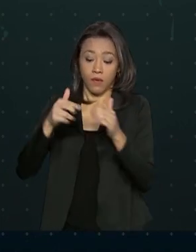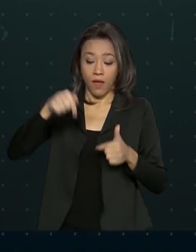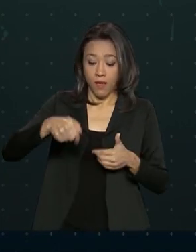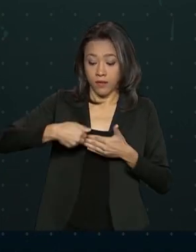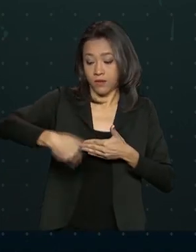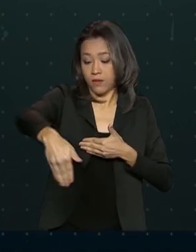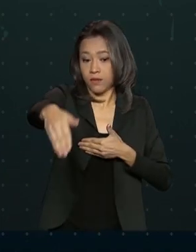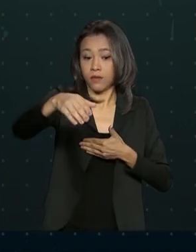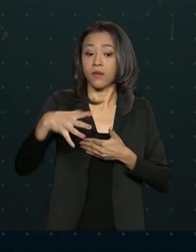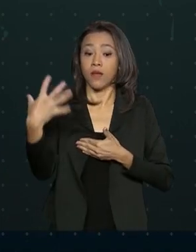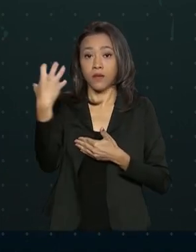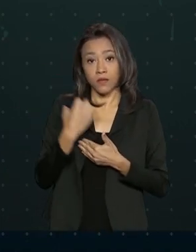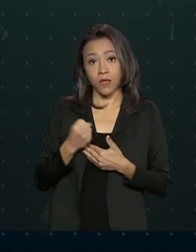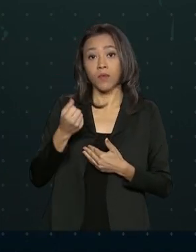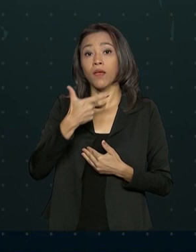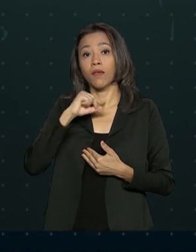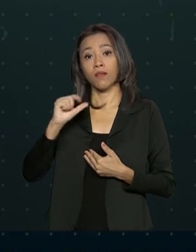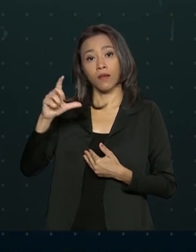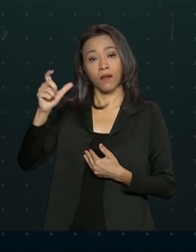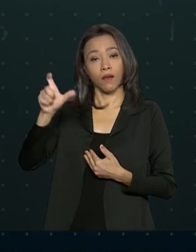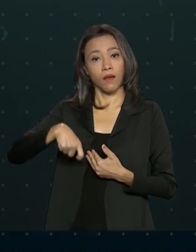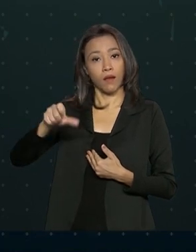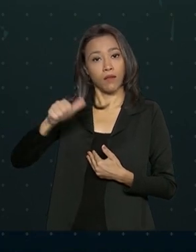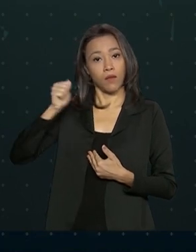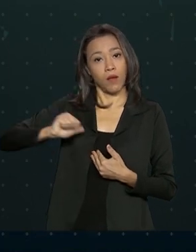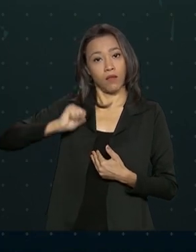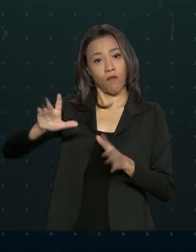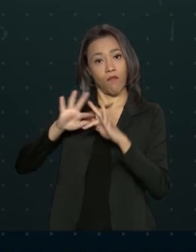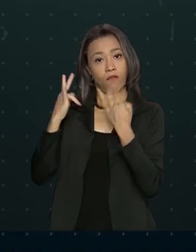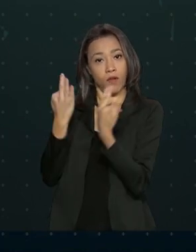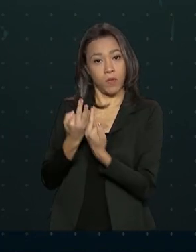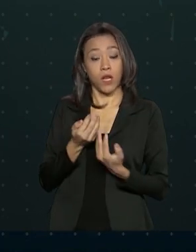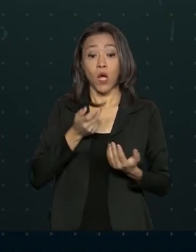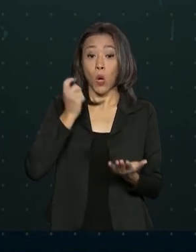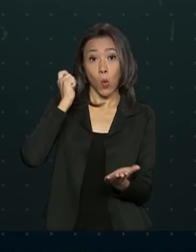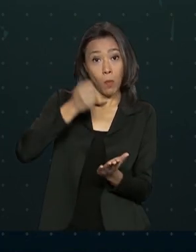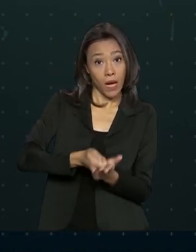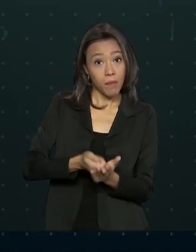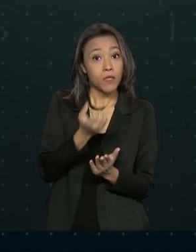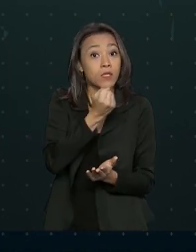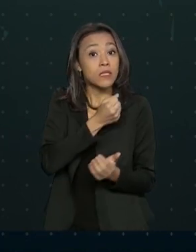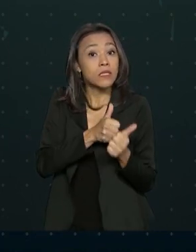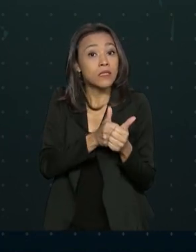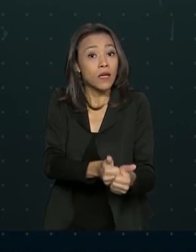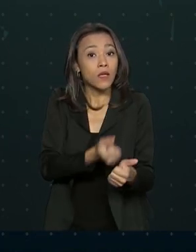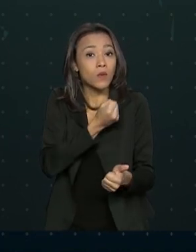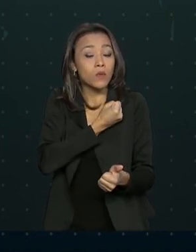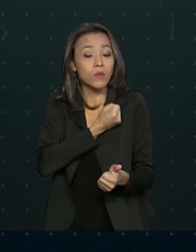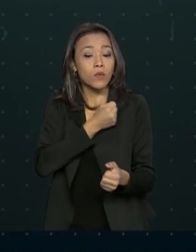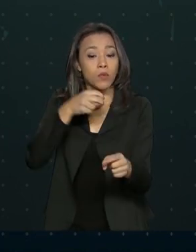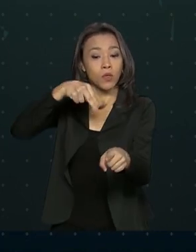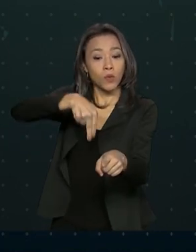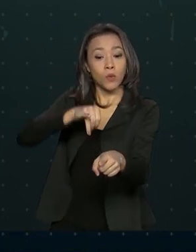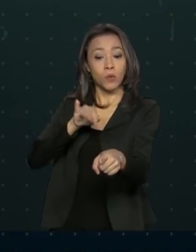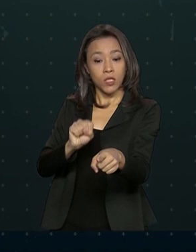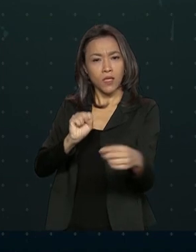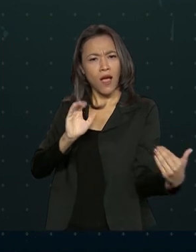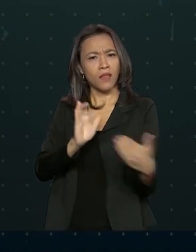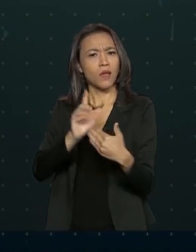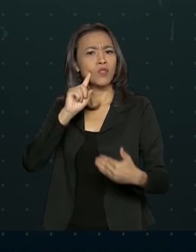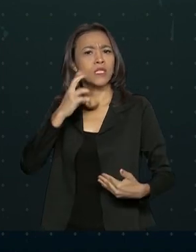beneficiários do Bolsa Família. O pagamento continua de acordo com o número do NIS e segue até 30 de abril.